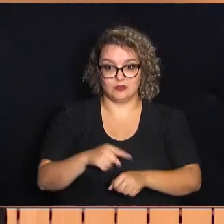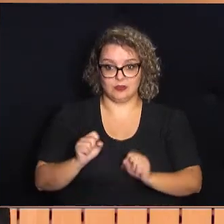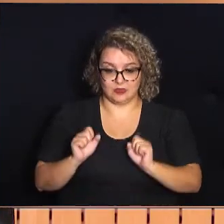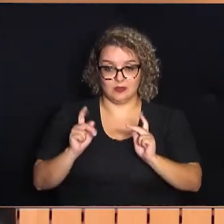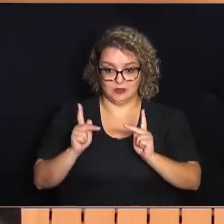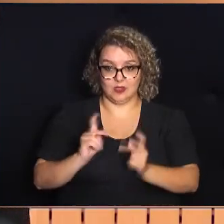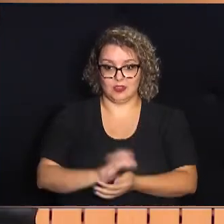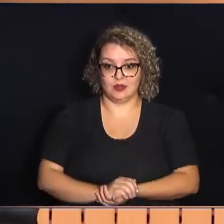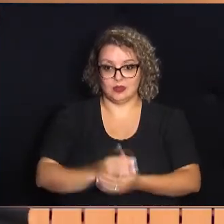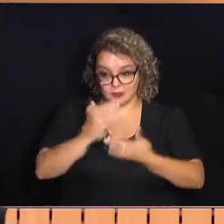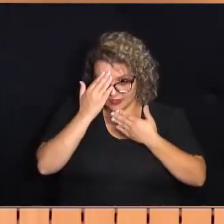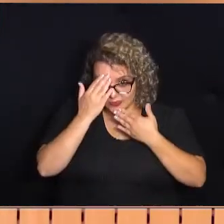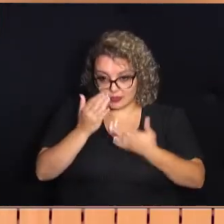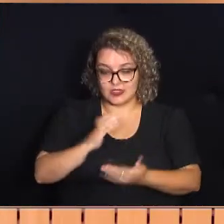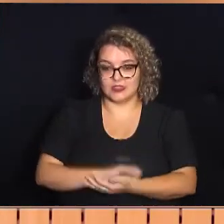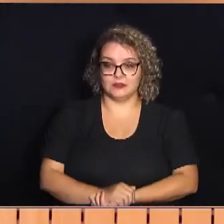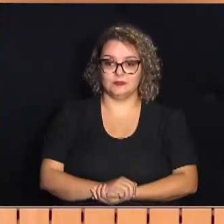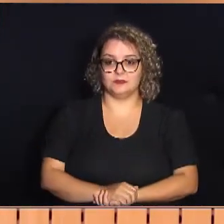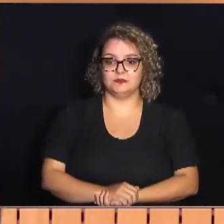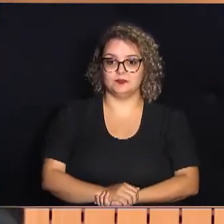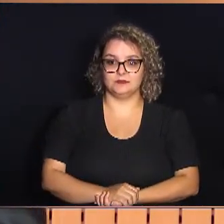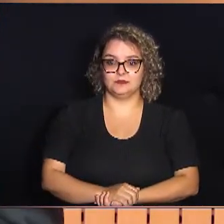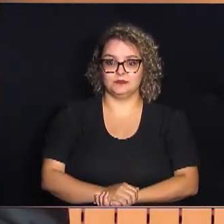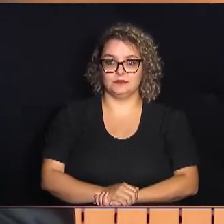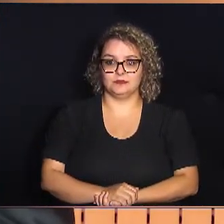Tudo bem? Obrigado.